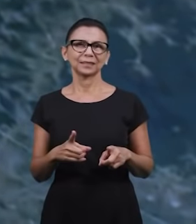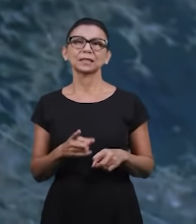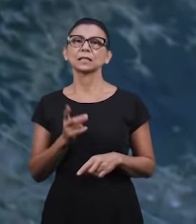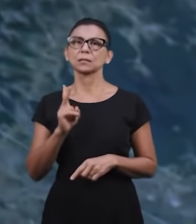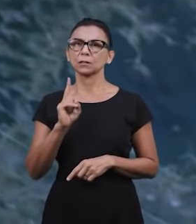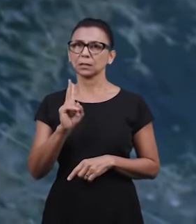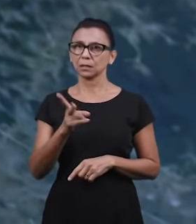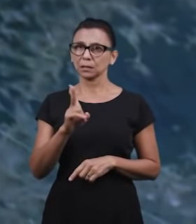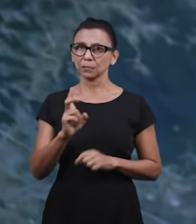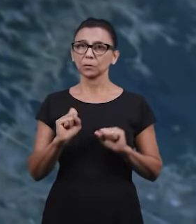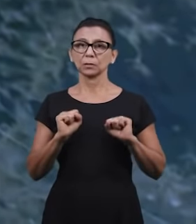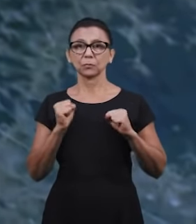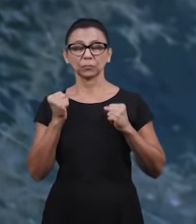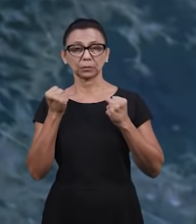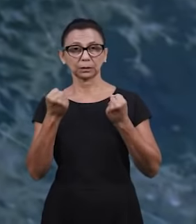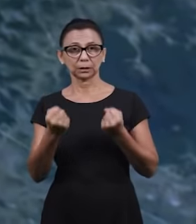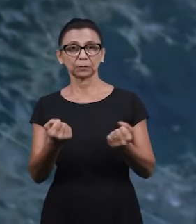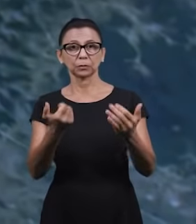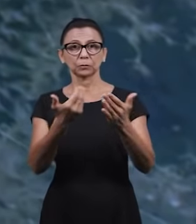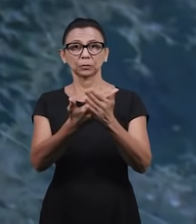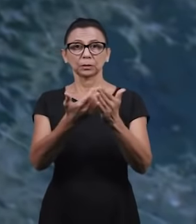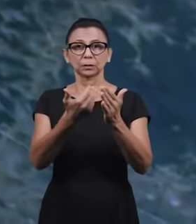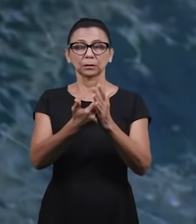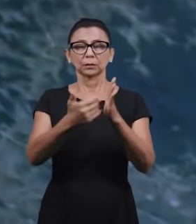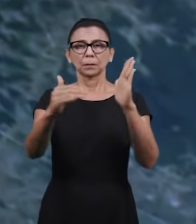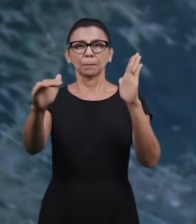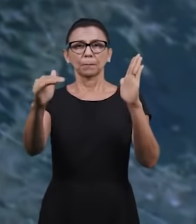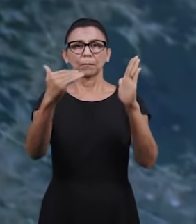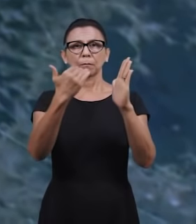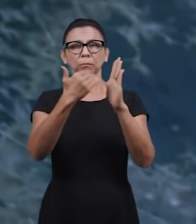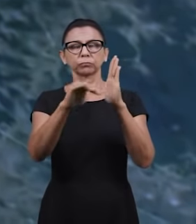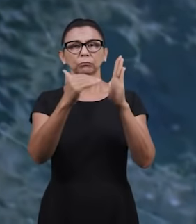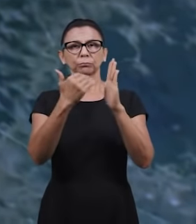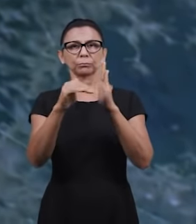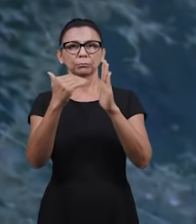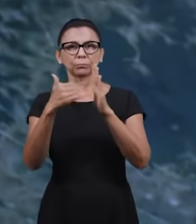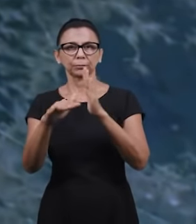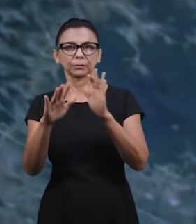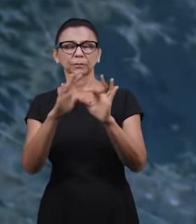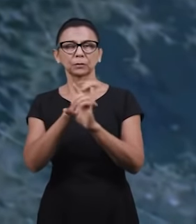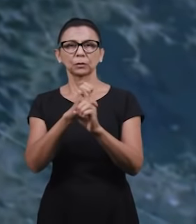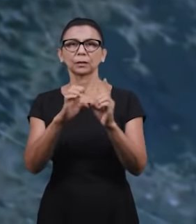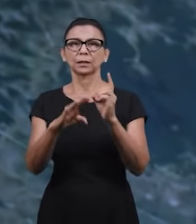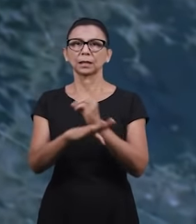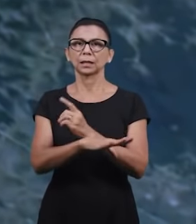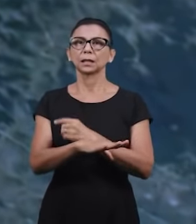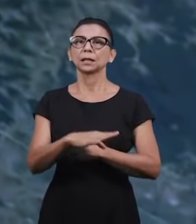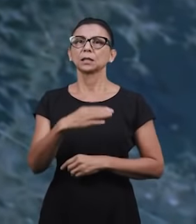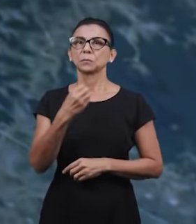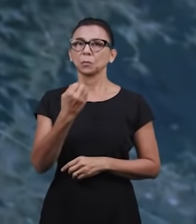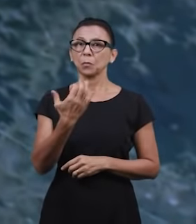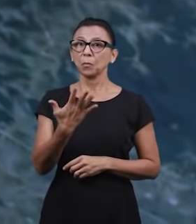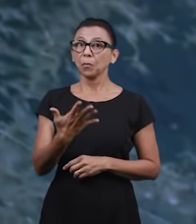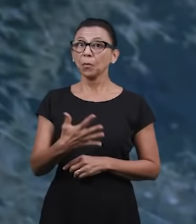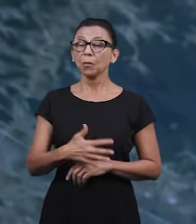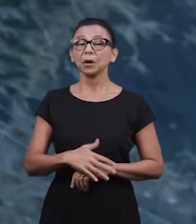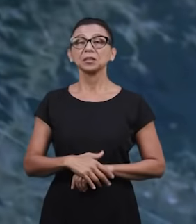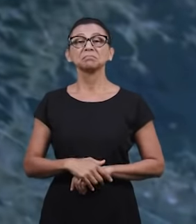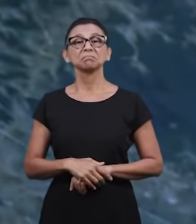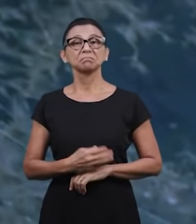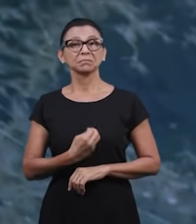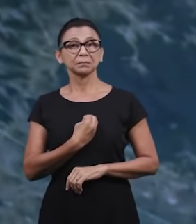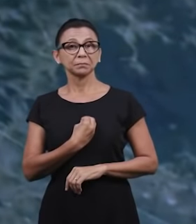enviar as contribuições de estudos bíblicos para a Escola Bíblica Dominical, que, por sinal, têm sido bastante